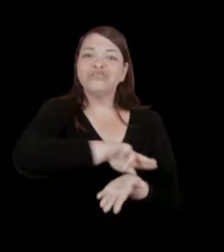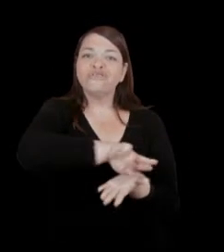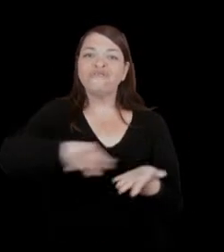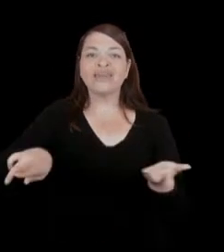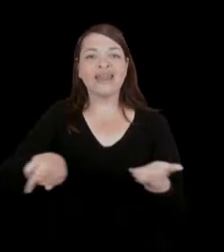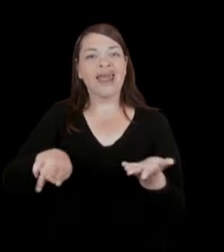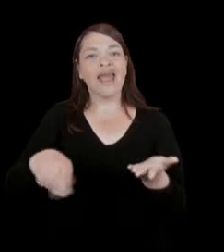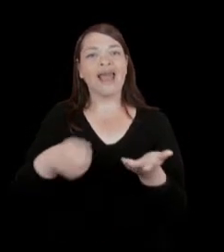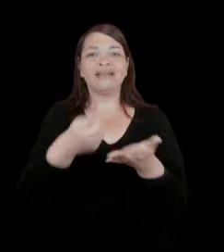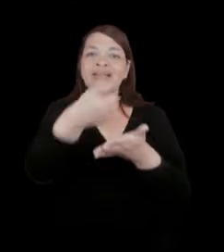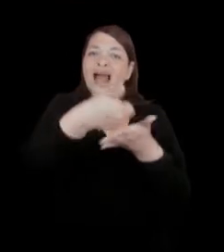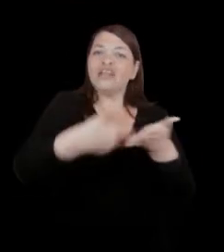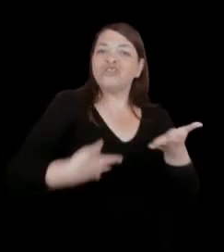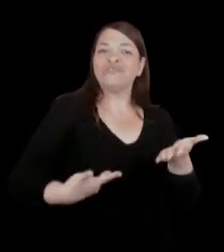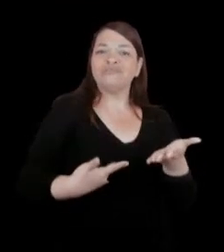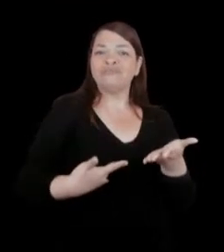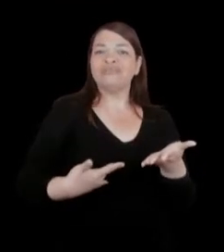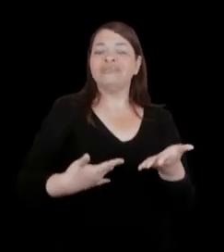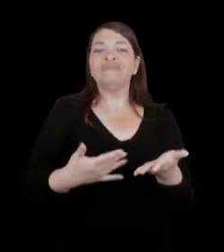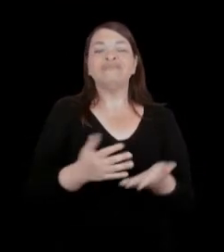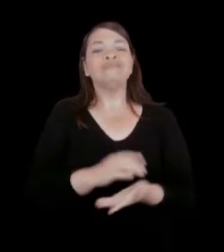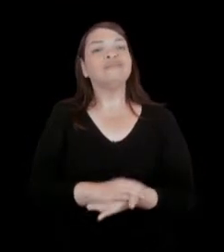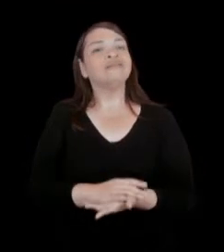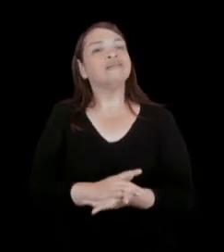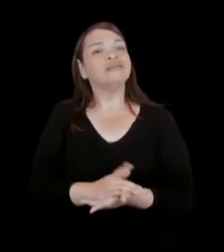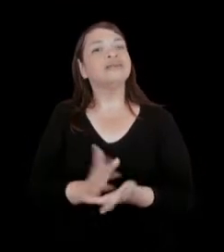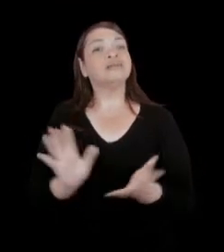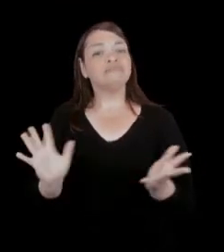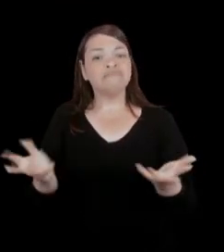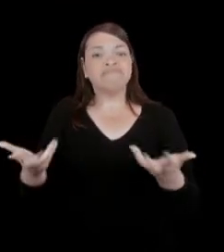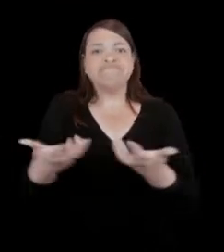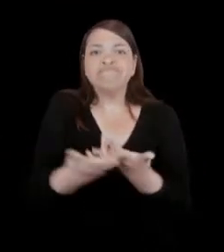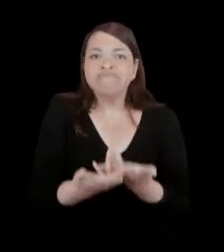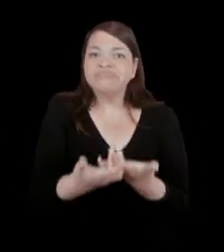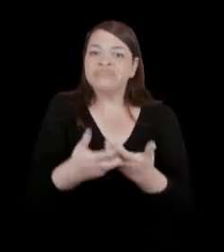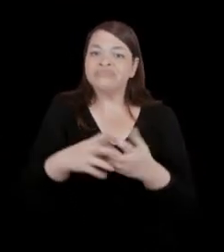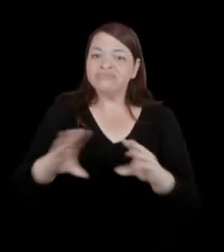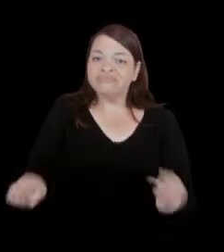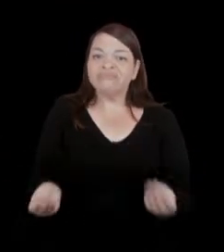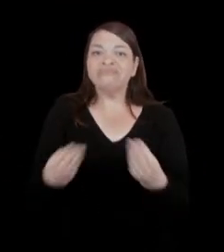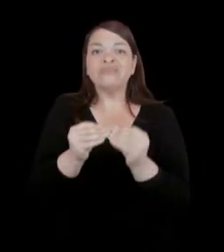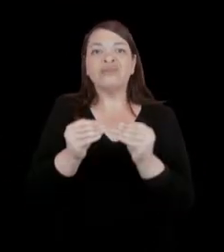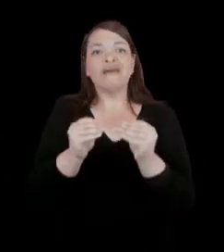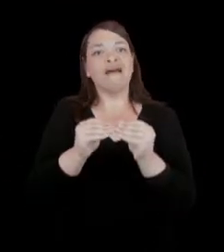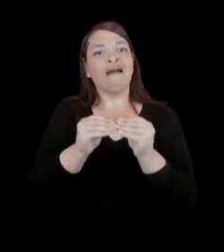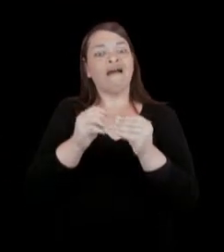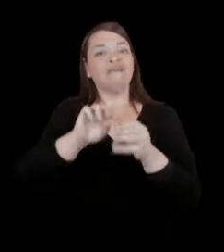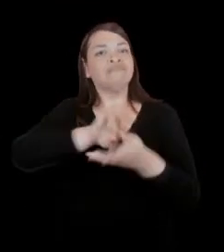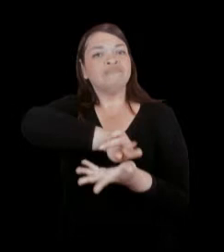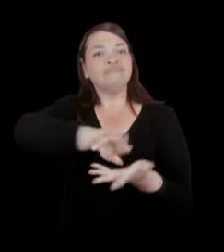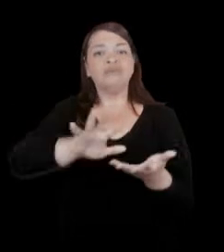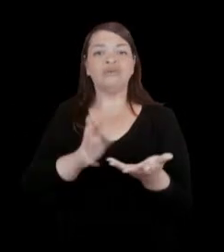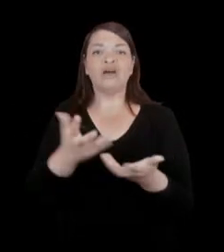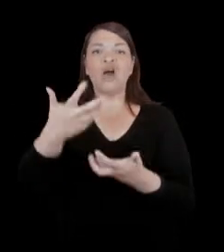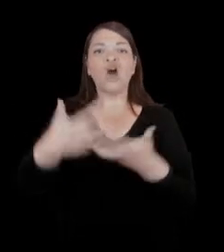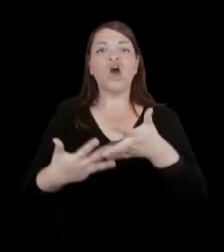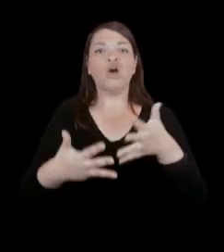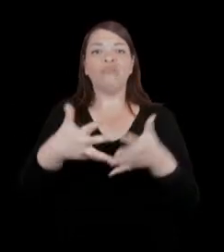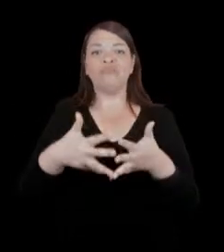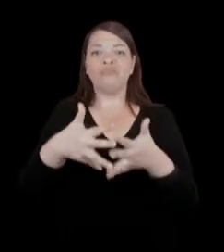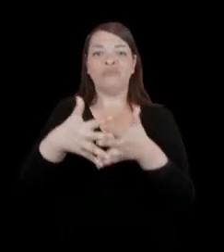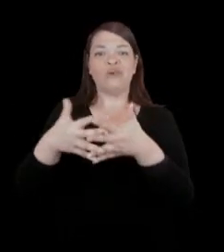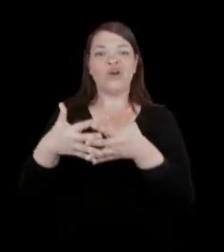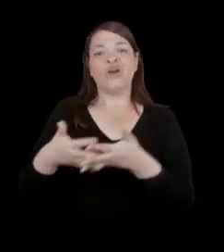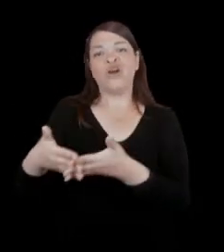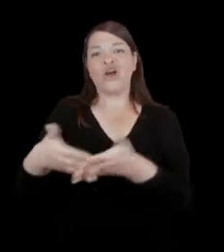espaço acabou gerando uma complexidade no projeto e na execução. As atividades têm fluxos